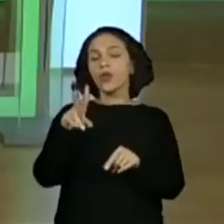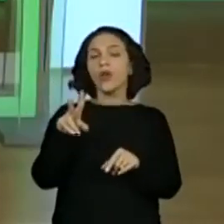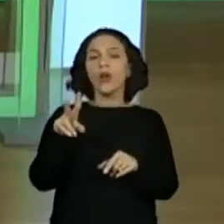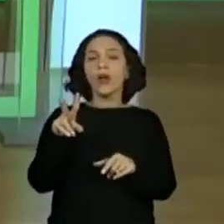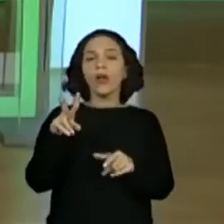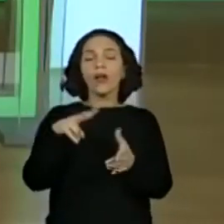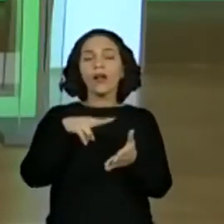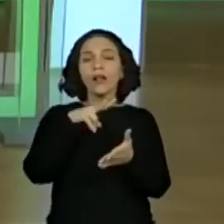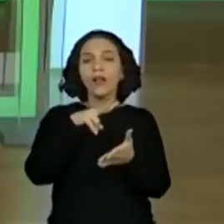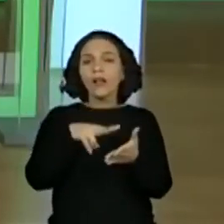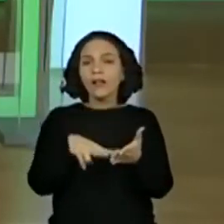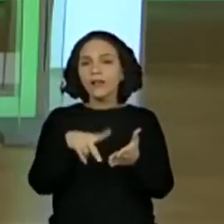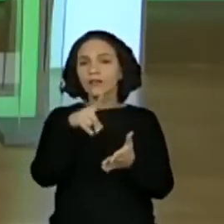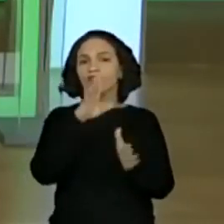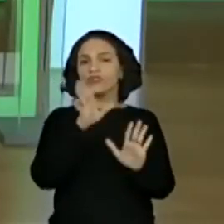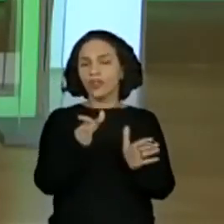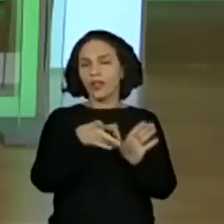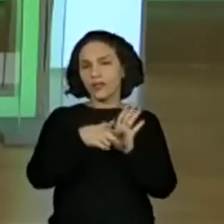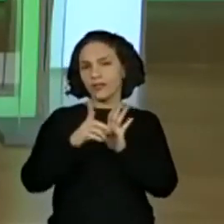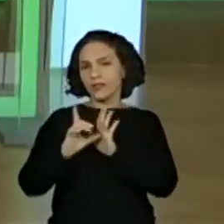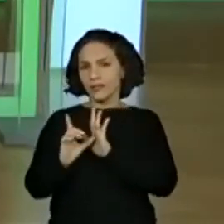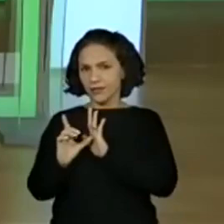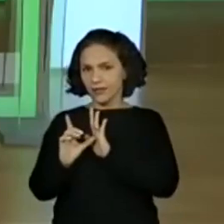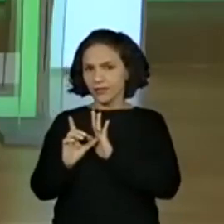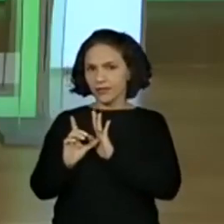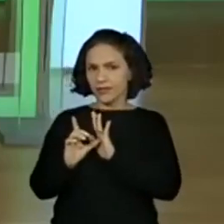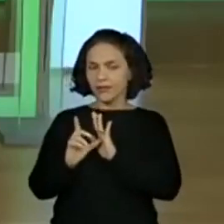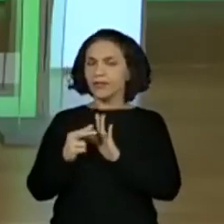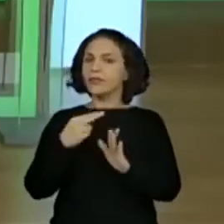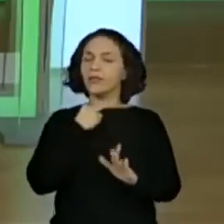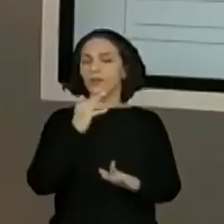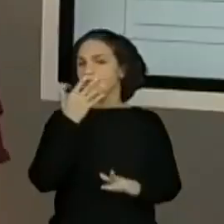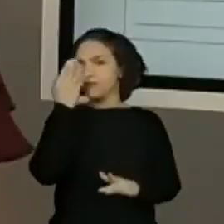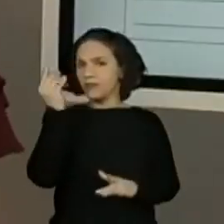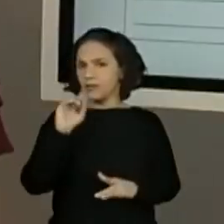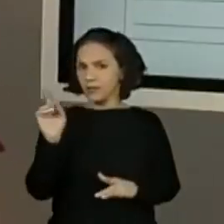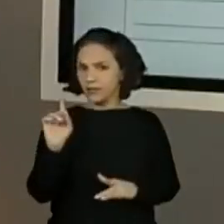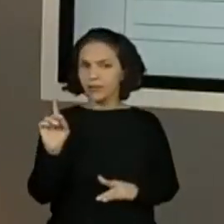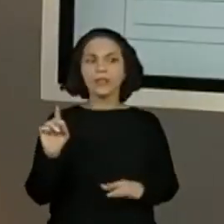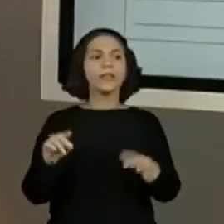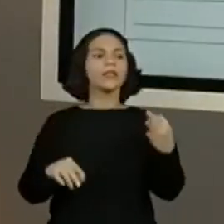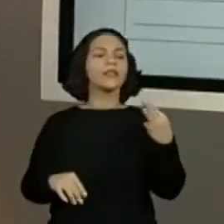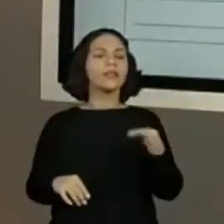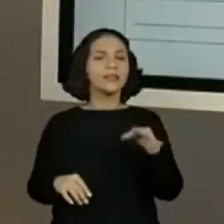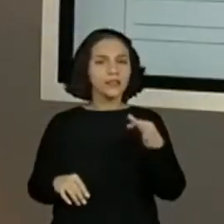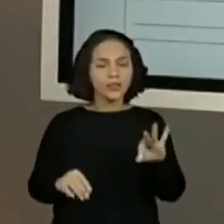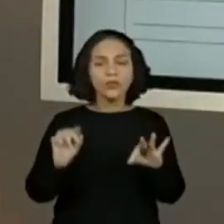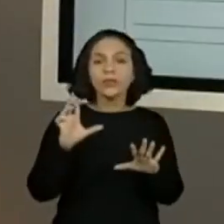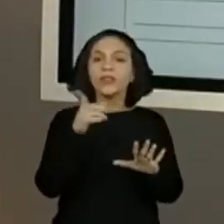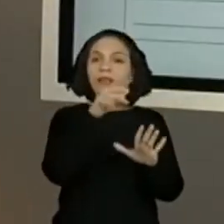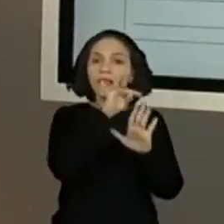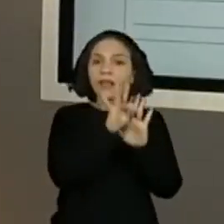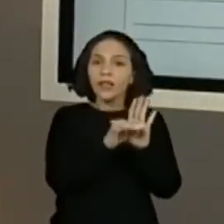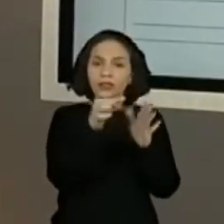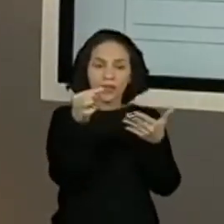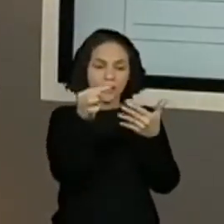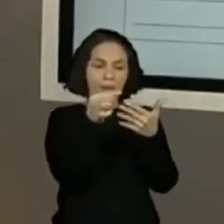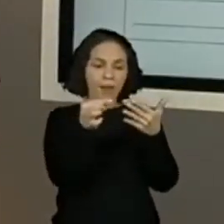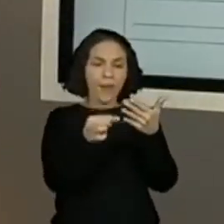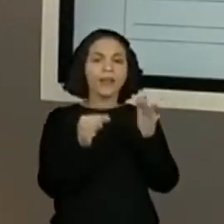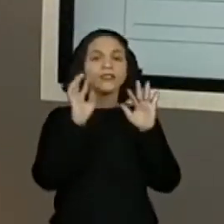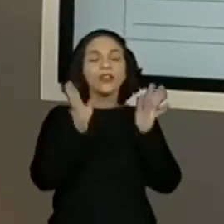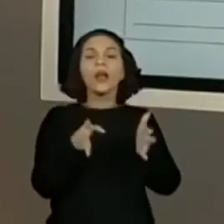levantamento daquilo que você já leu, que a gente não pode esquecer. Isso, a gente está fazendo retomada dos acontecimentos da parte